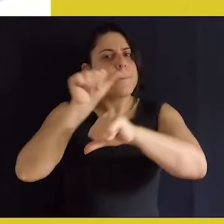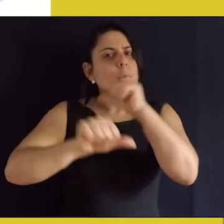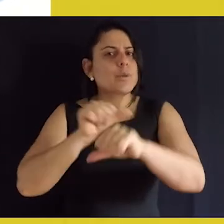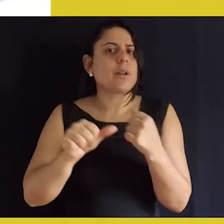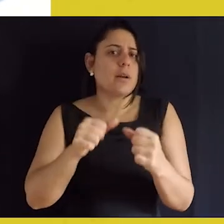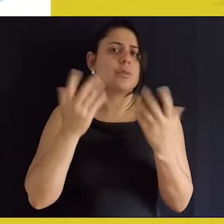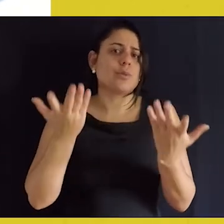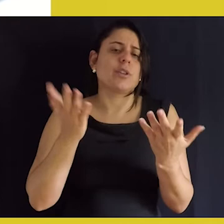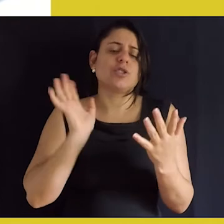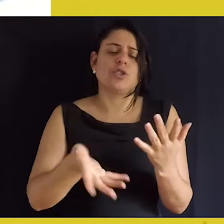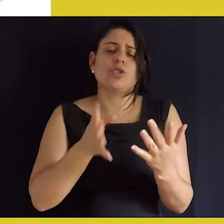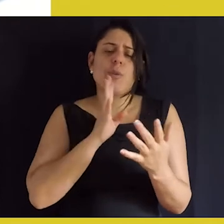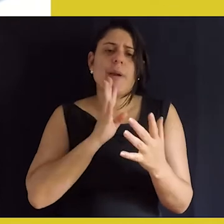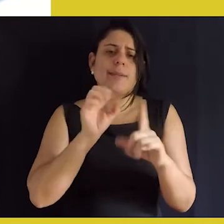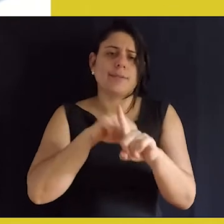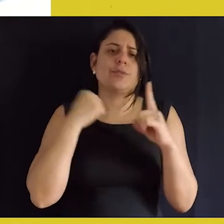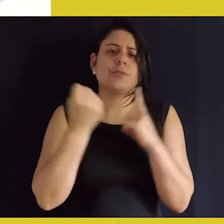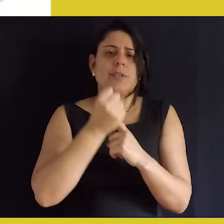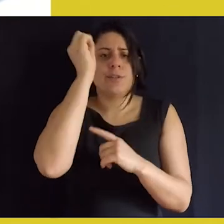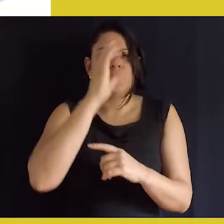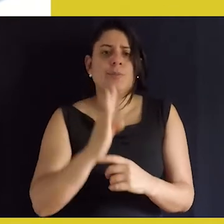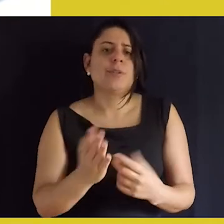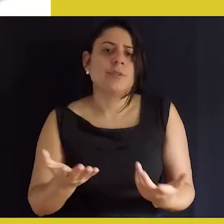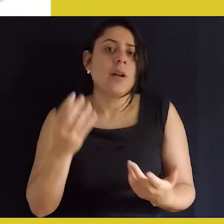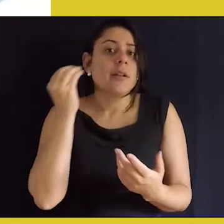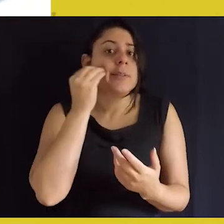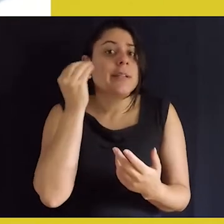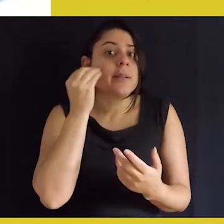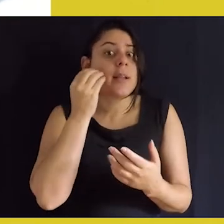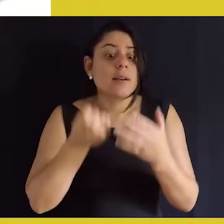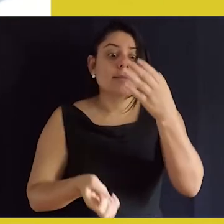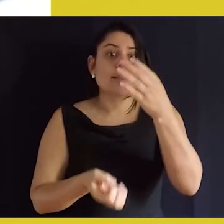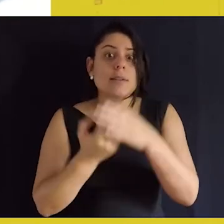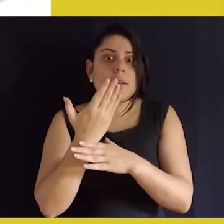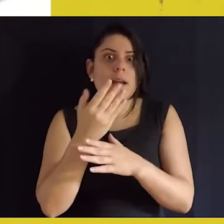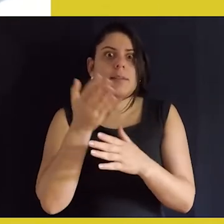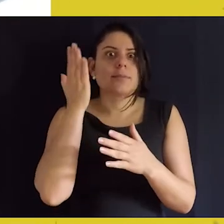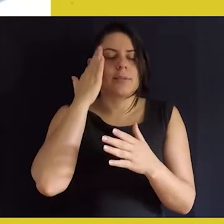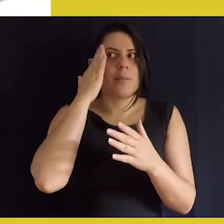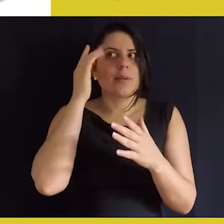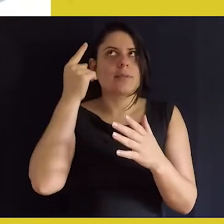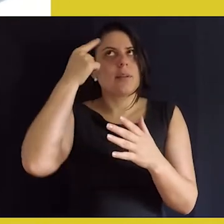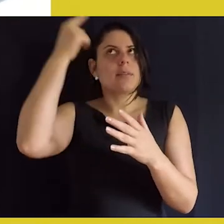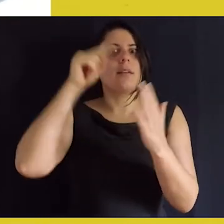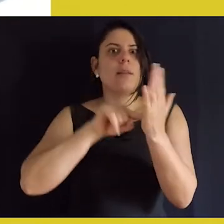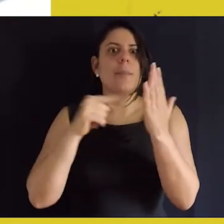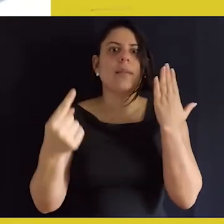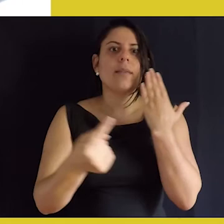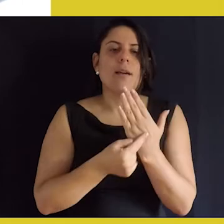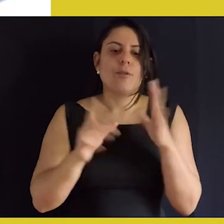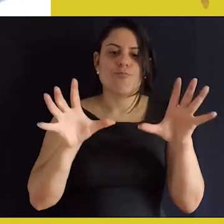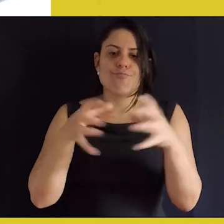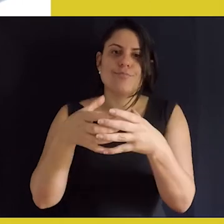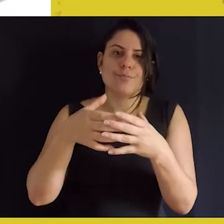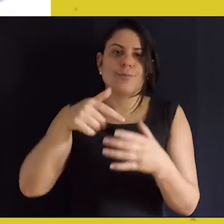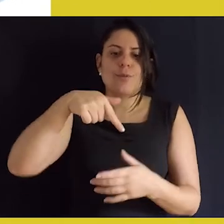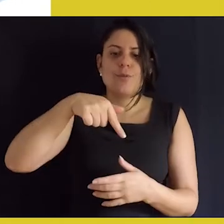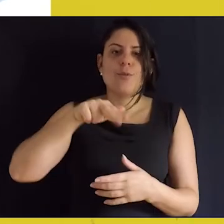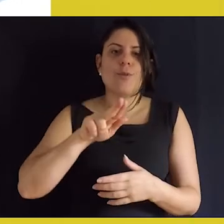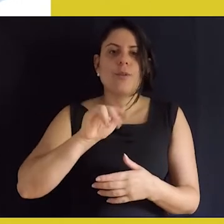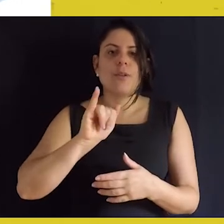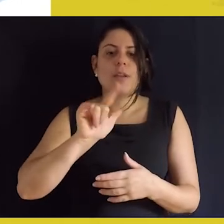conhece na história, na trajetória e no repertório da sociedade brasileira, pensar, talvez, como essa ideia da metáfora do